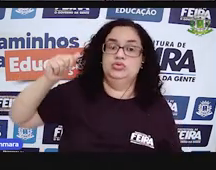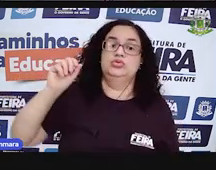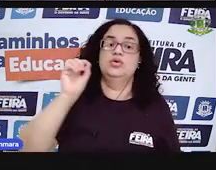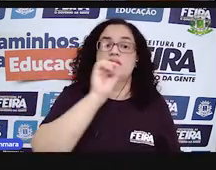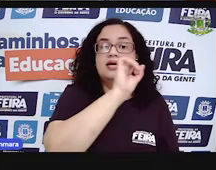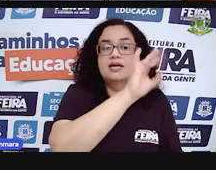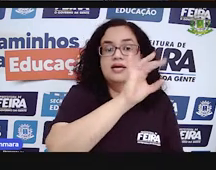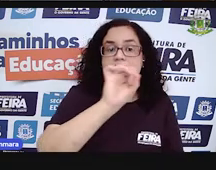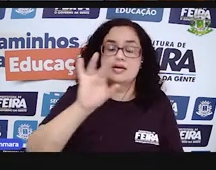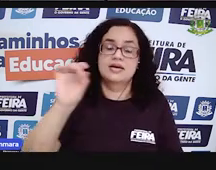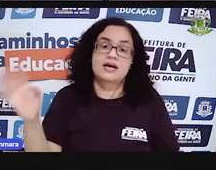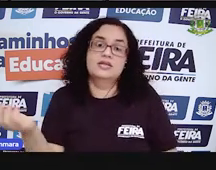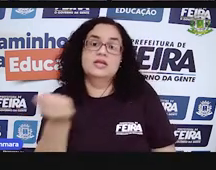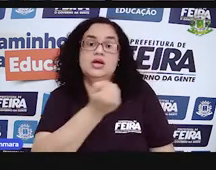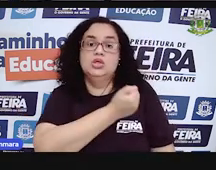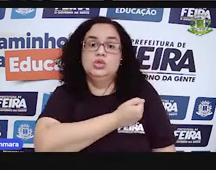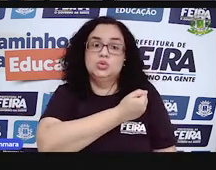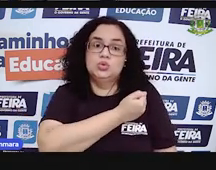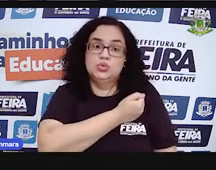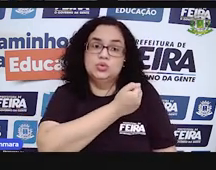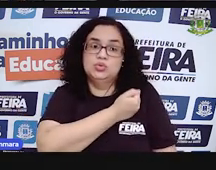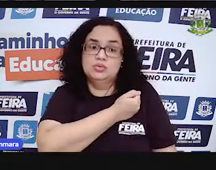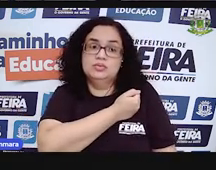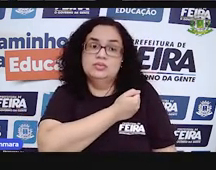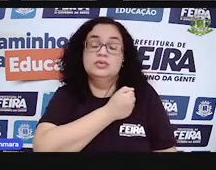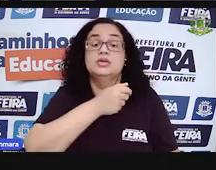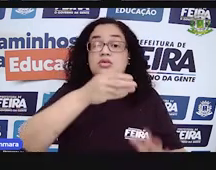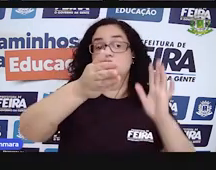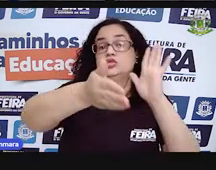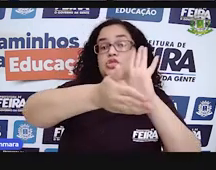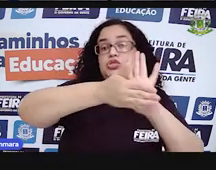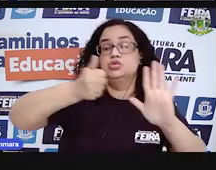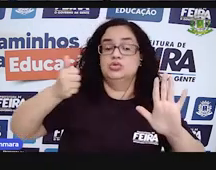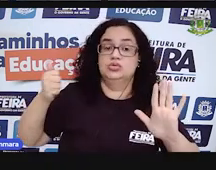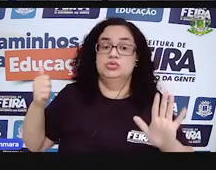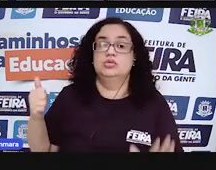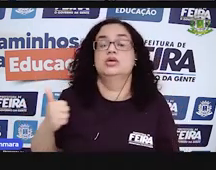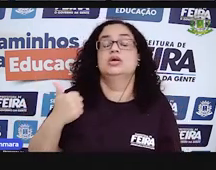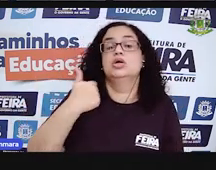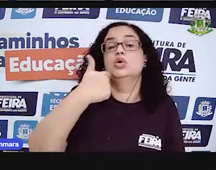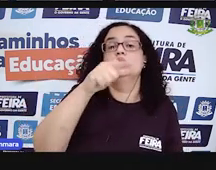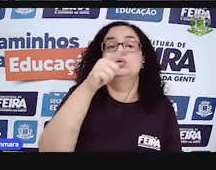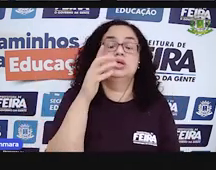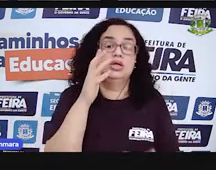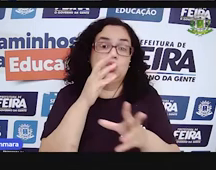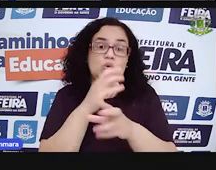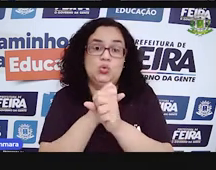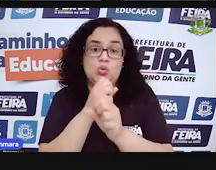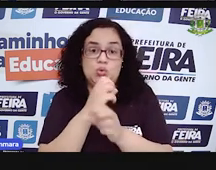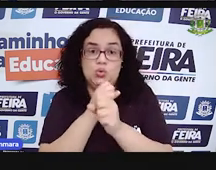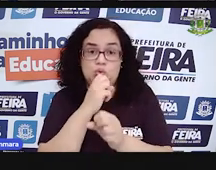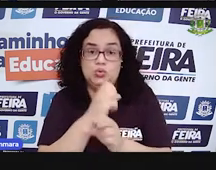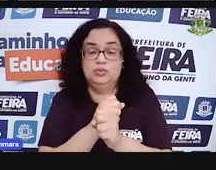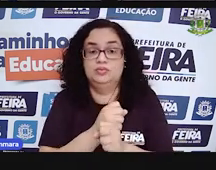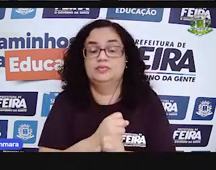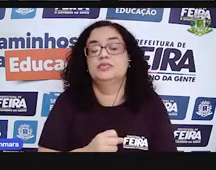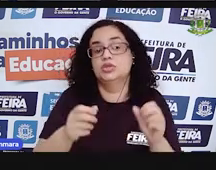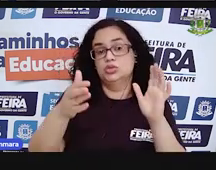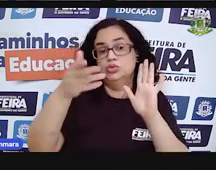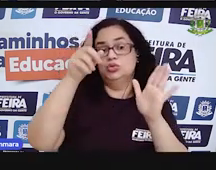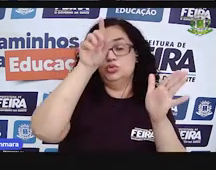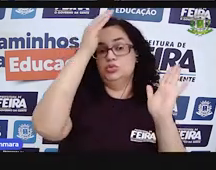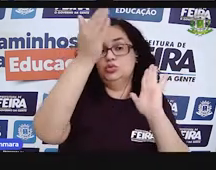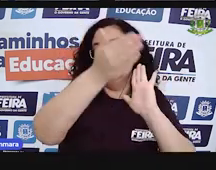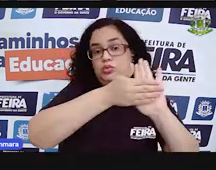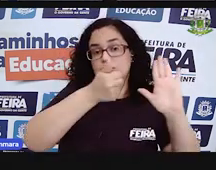um valor desse. Exatamente. E quando a gente fala de retirar, a gente está falando de outra conta, que é a operação de subtração